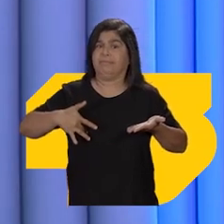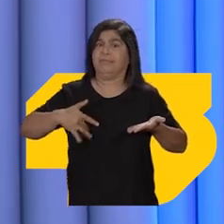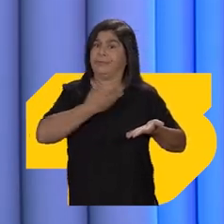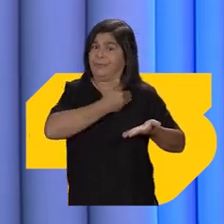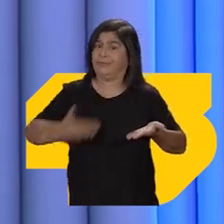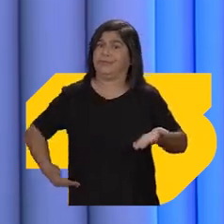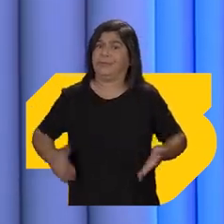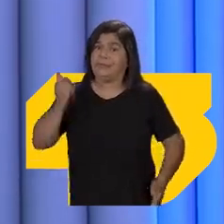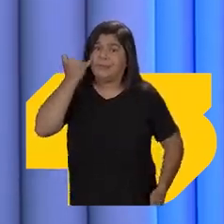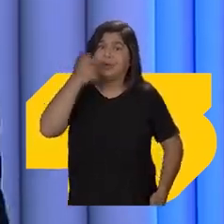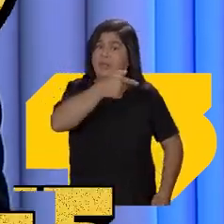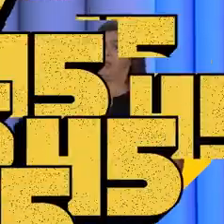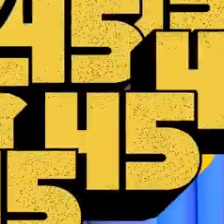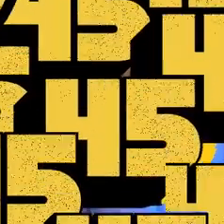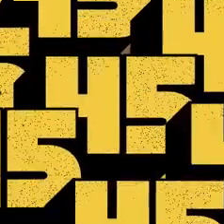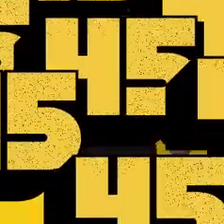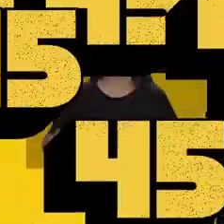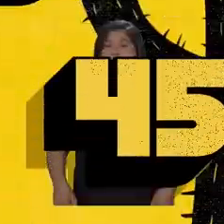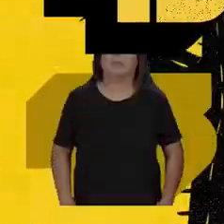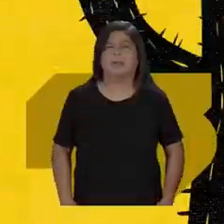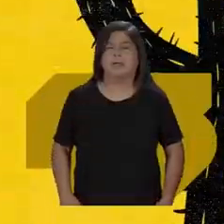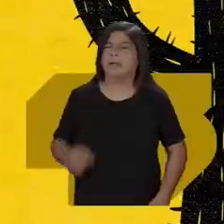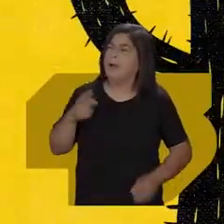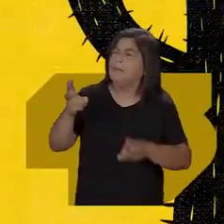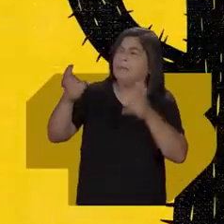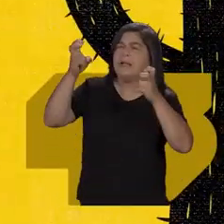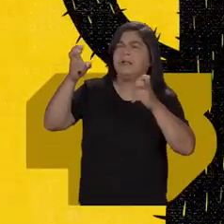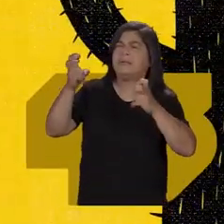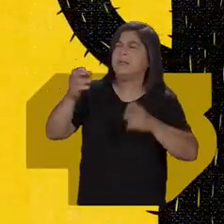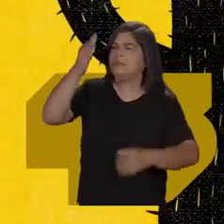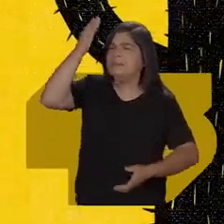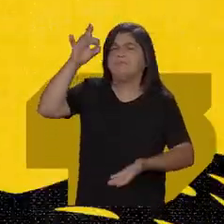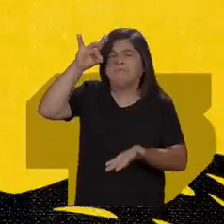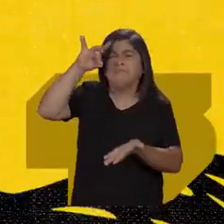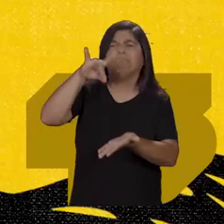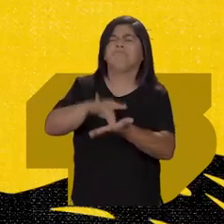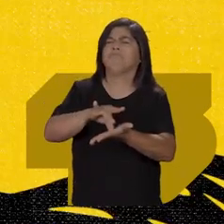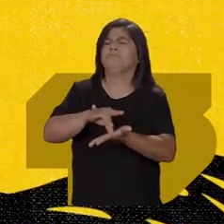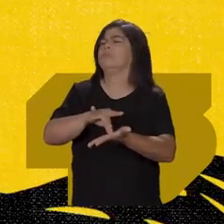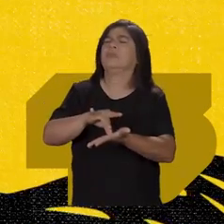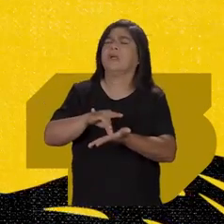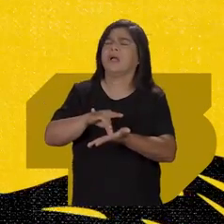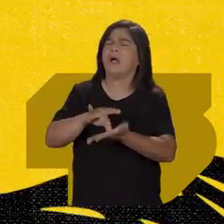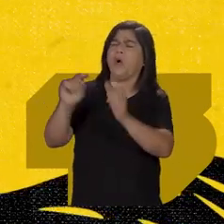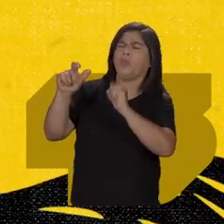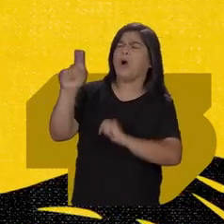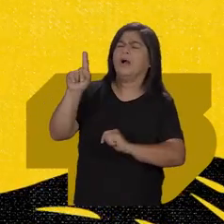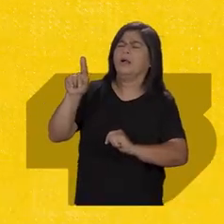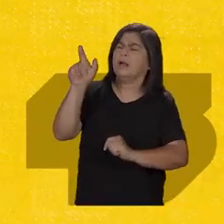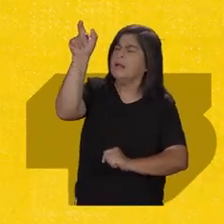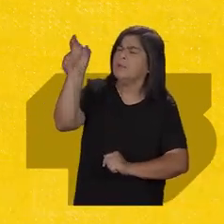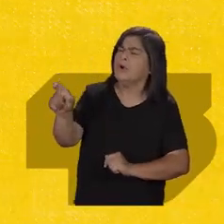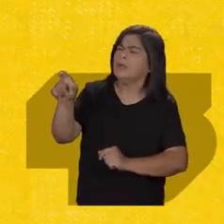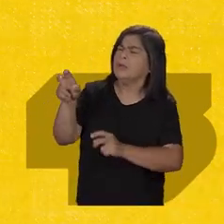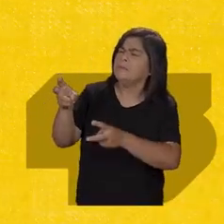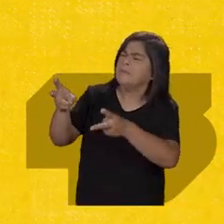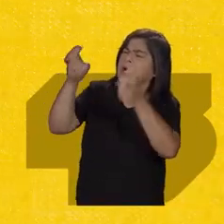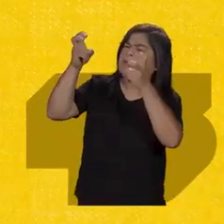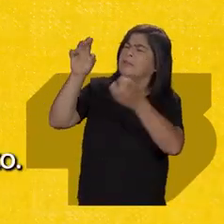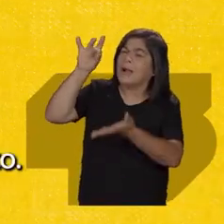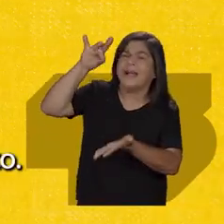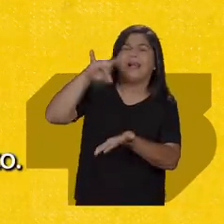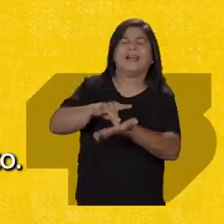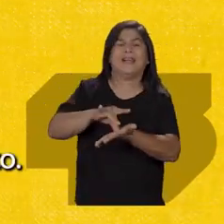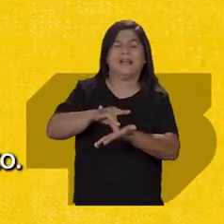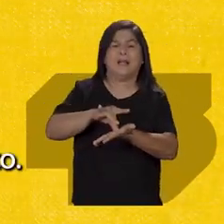governo era João e não eu. Eu sinto uma verdade dentro dele porque eu sei que eu não estou enganada. Ele transcende a verdade,